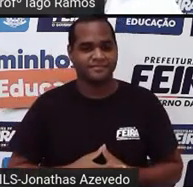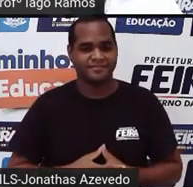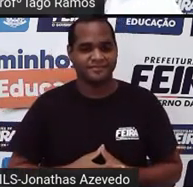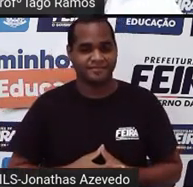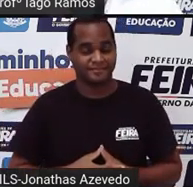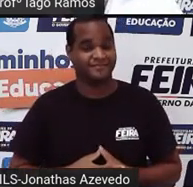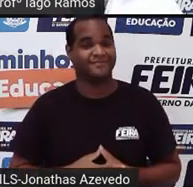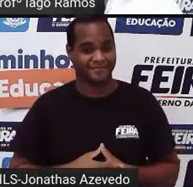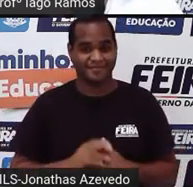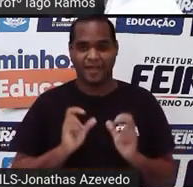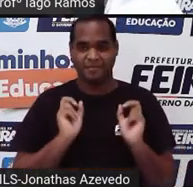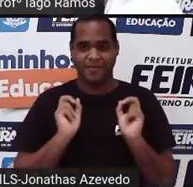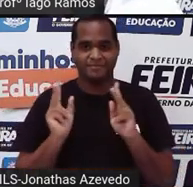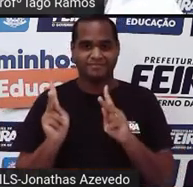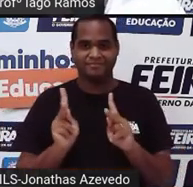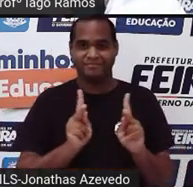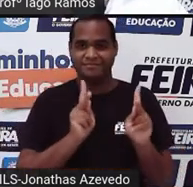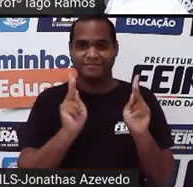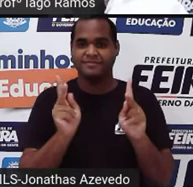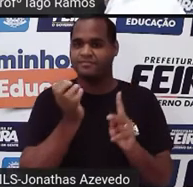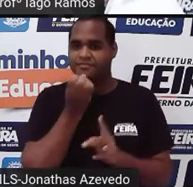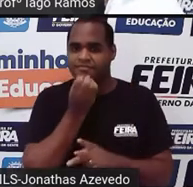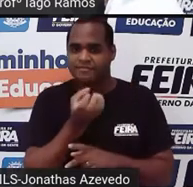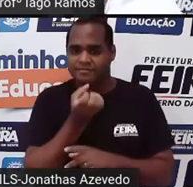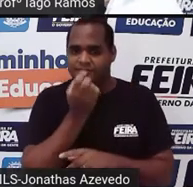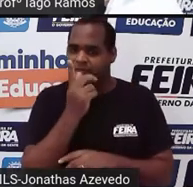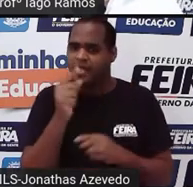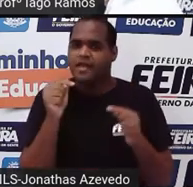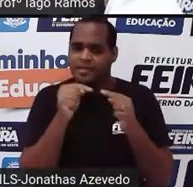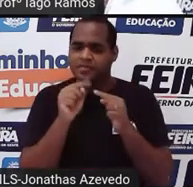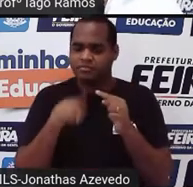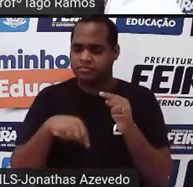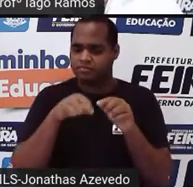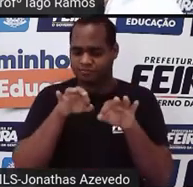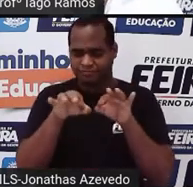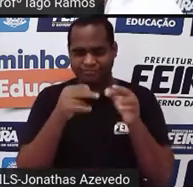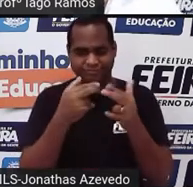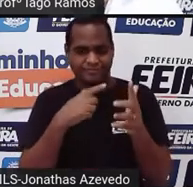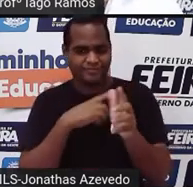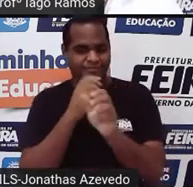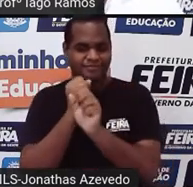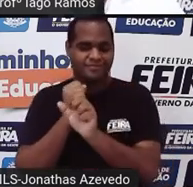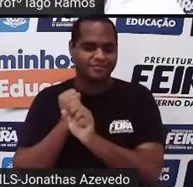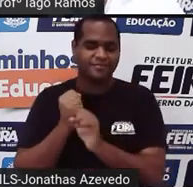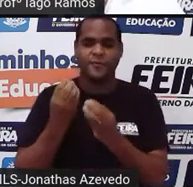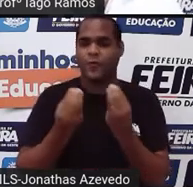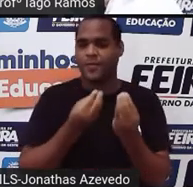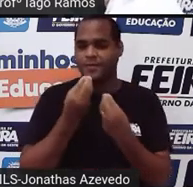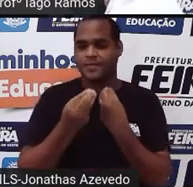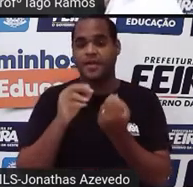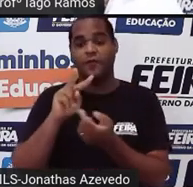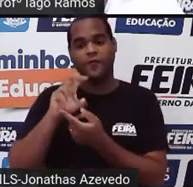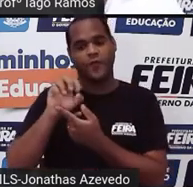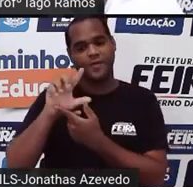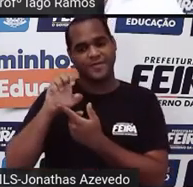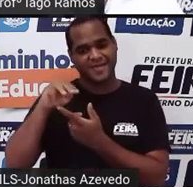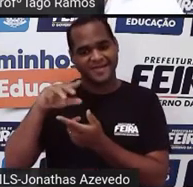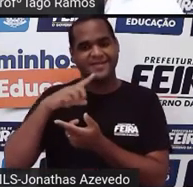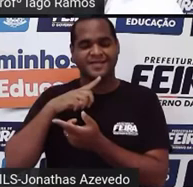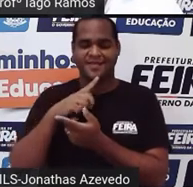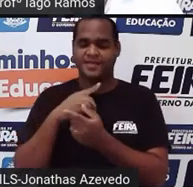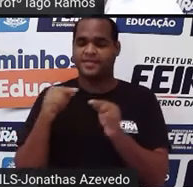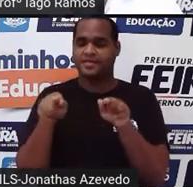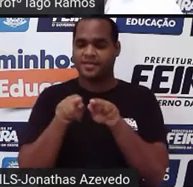altura, tá bom? Então, essa é a forma de se calcular volume de cubo e